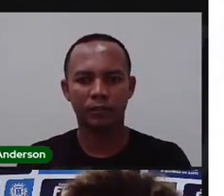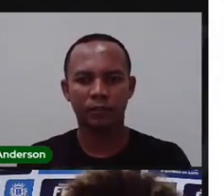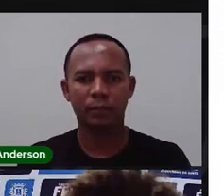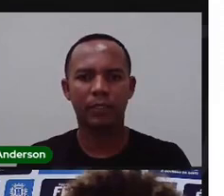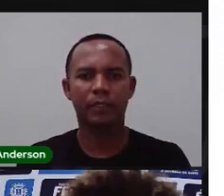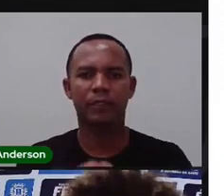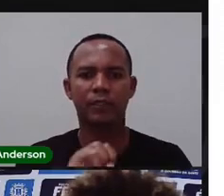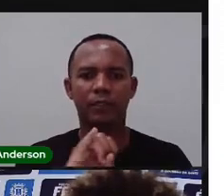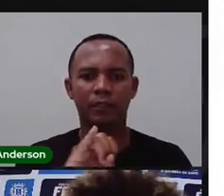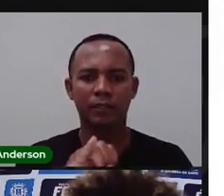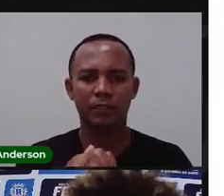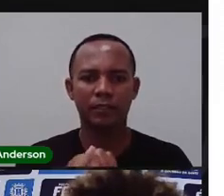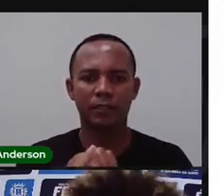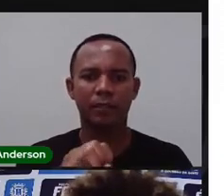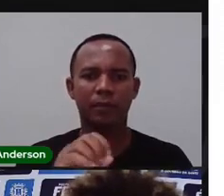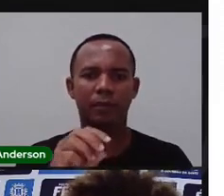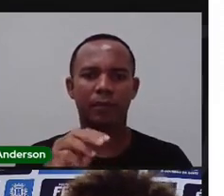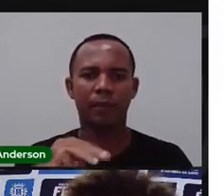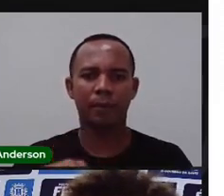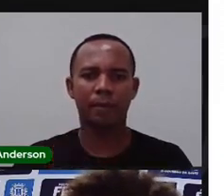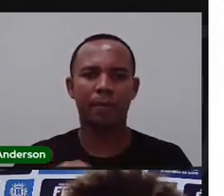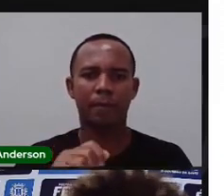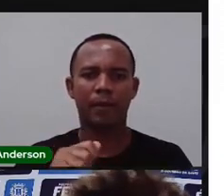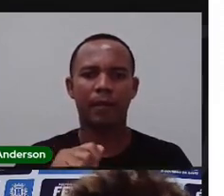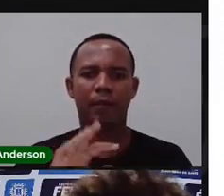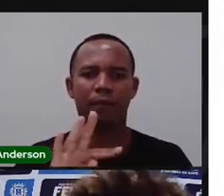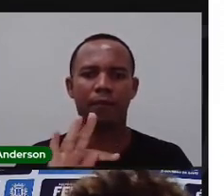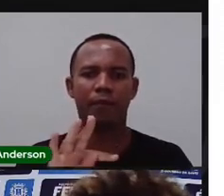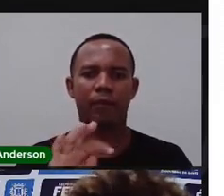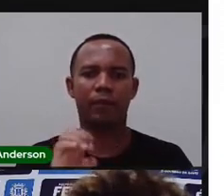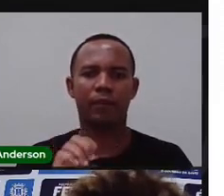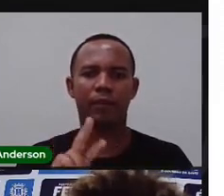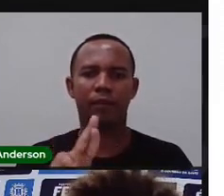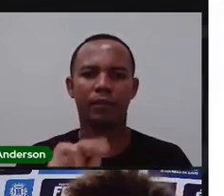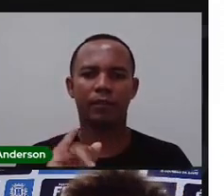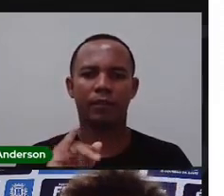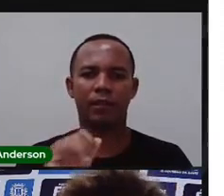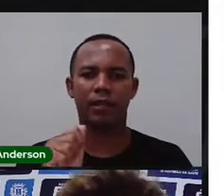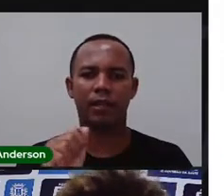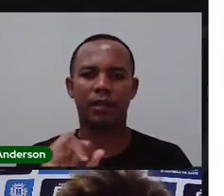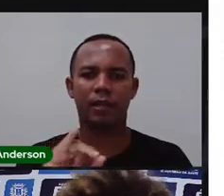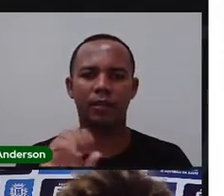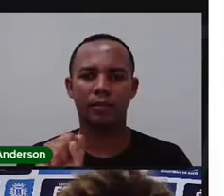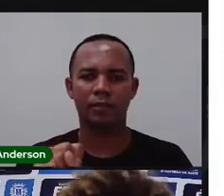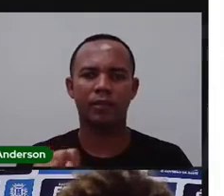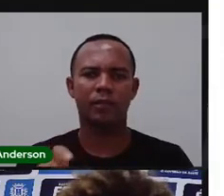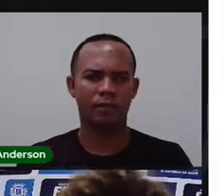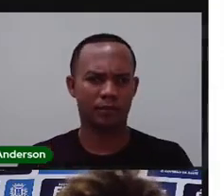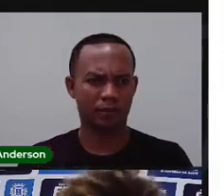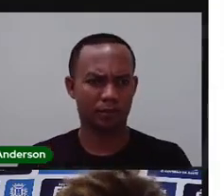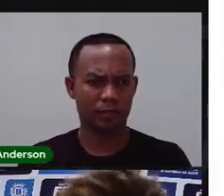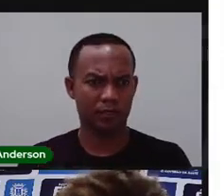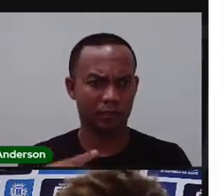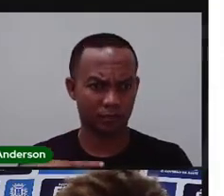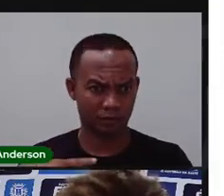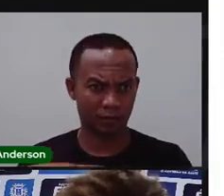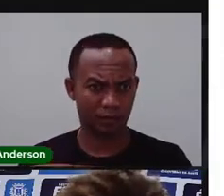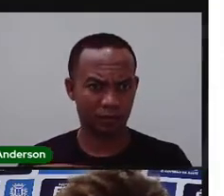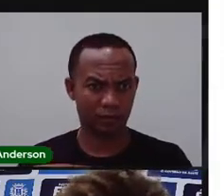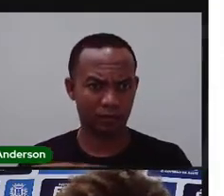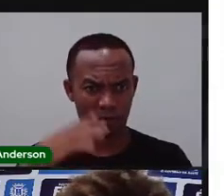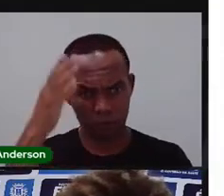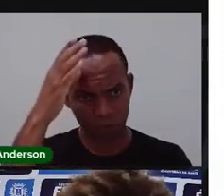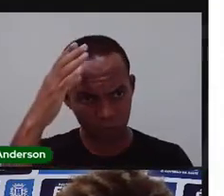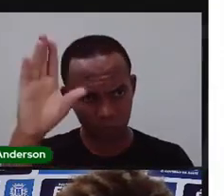naquelas coisas que a Pró foi passando, aquelas fotos, será que tinha patrimônio